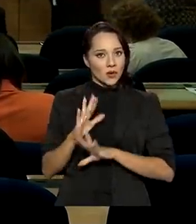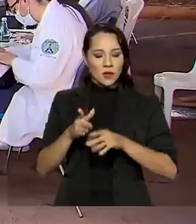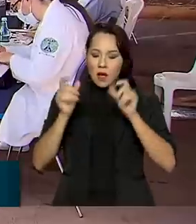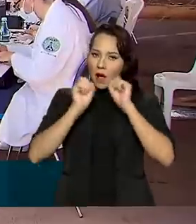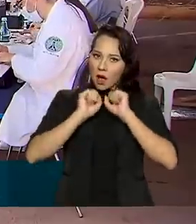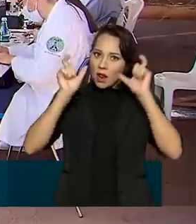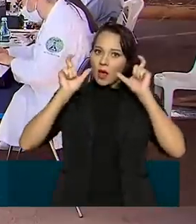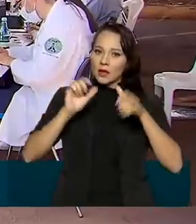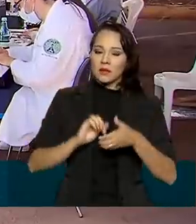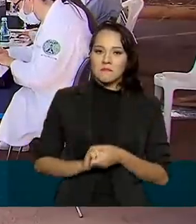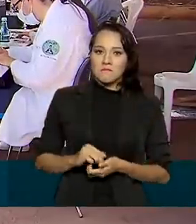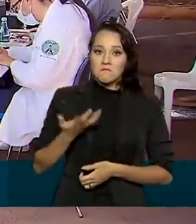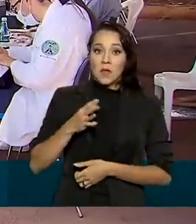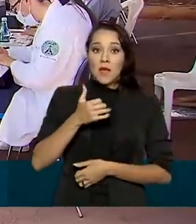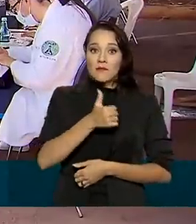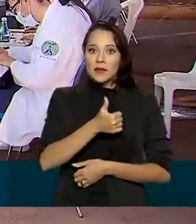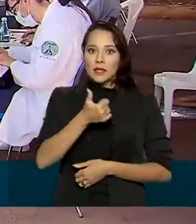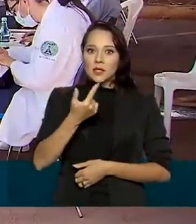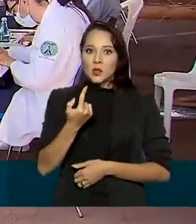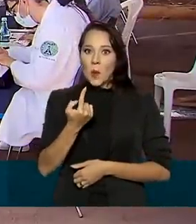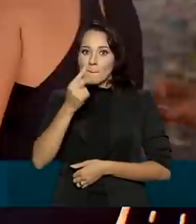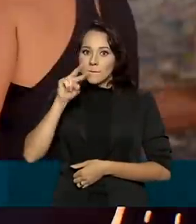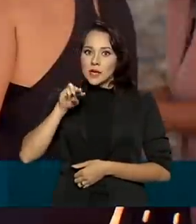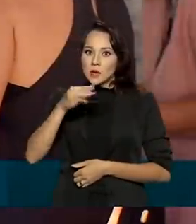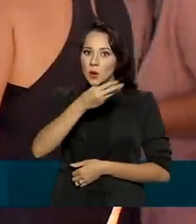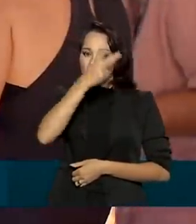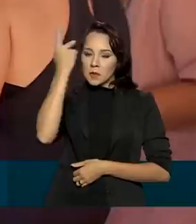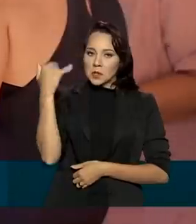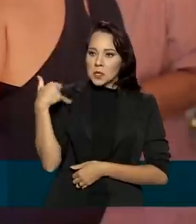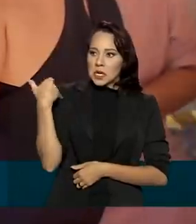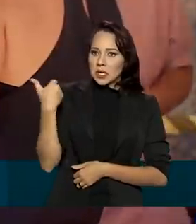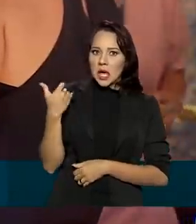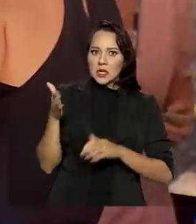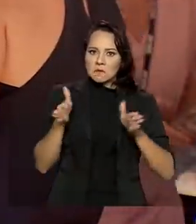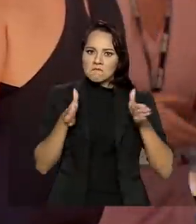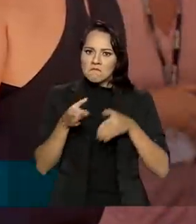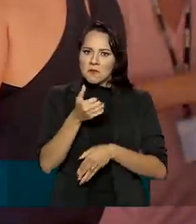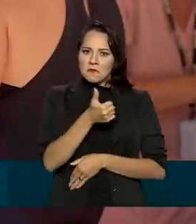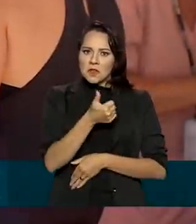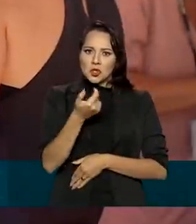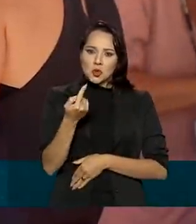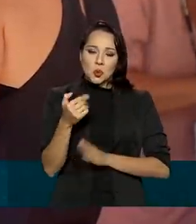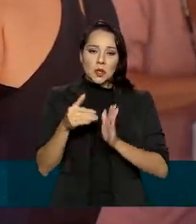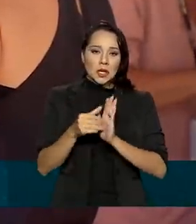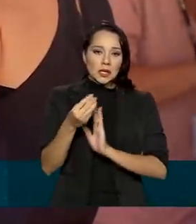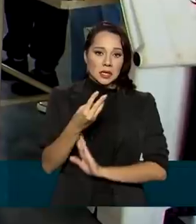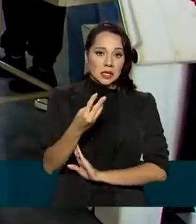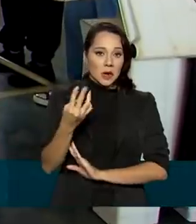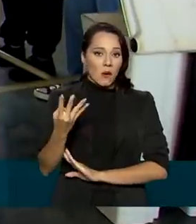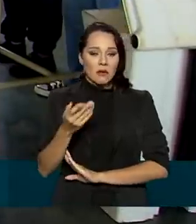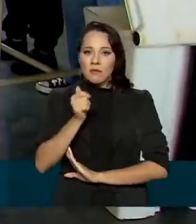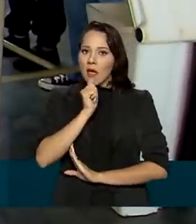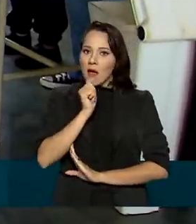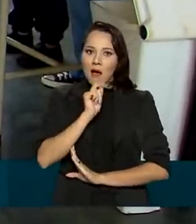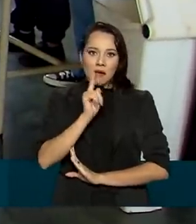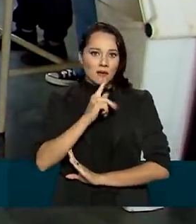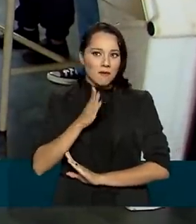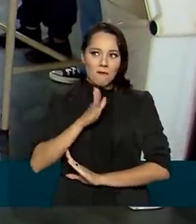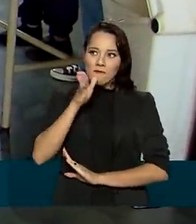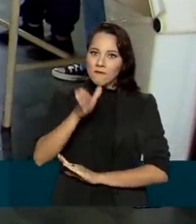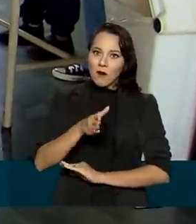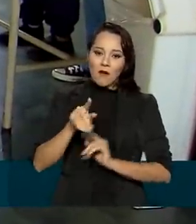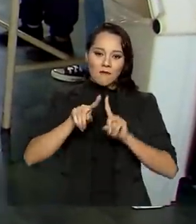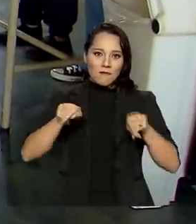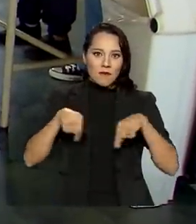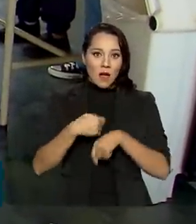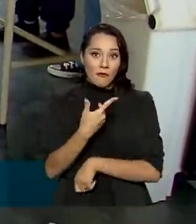alerta. Cerca de 21 milhões de pessoas na faixa etária de 21 a 34 anos não compareceram